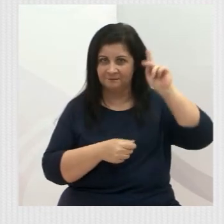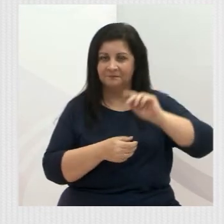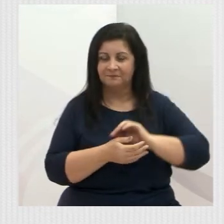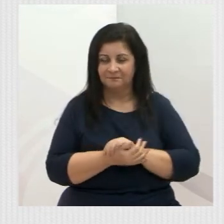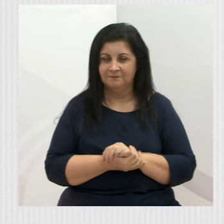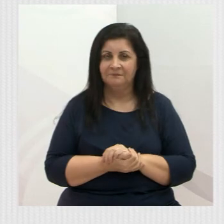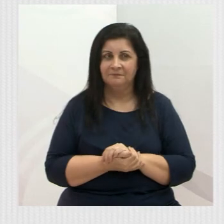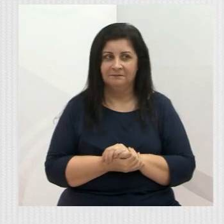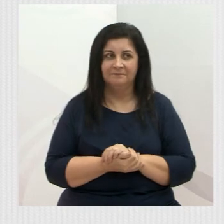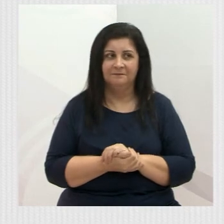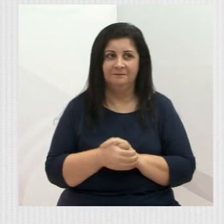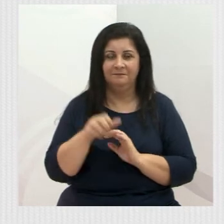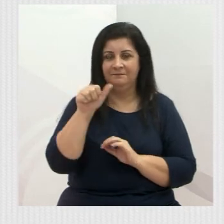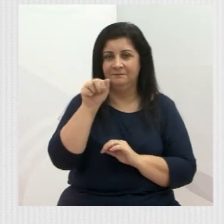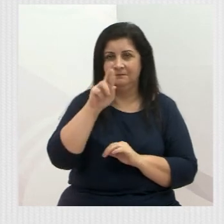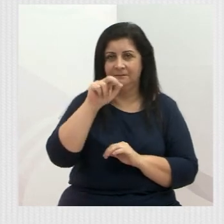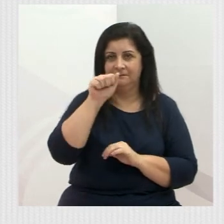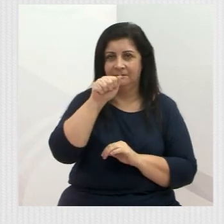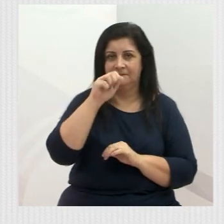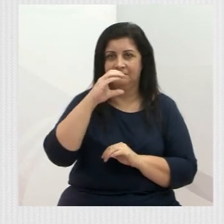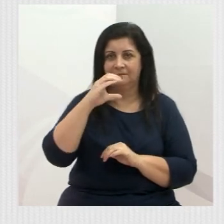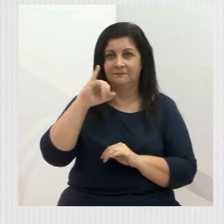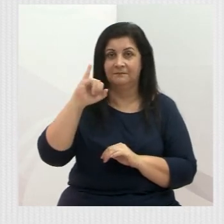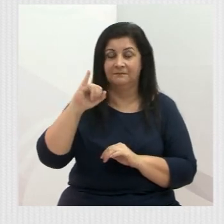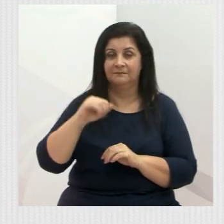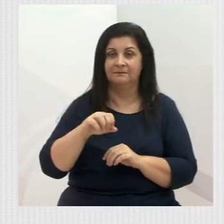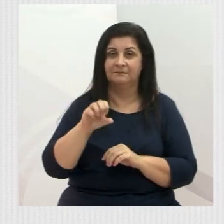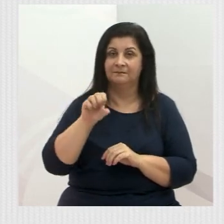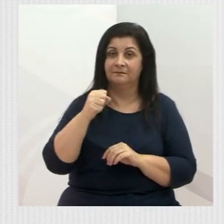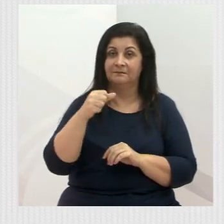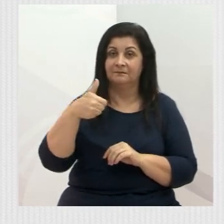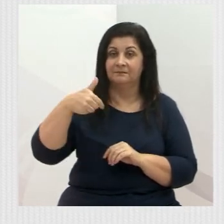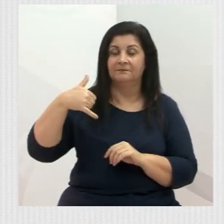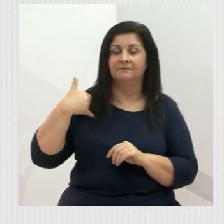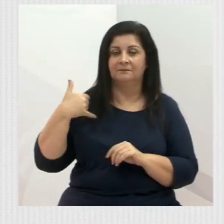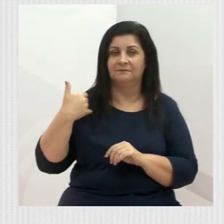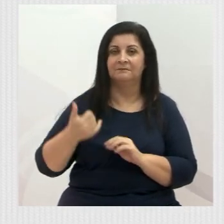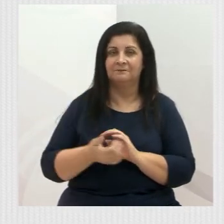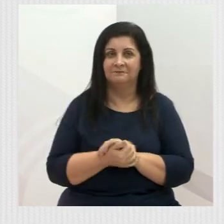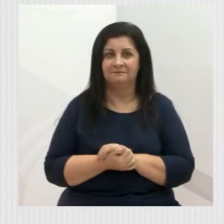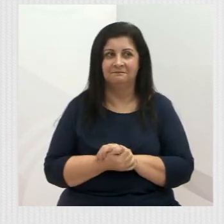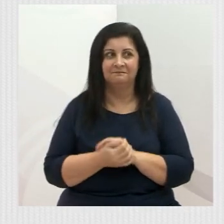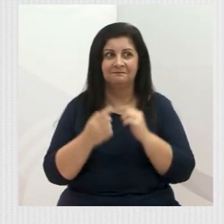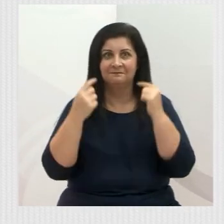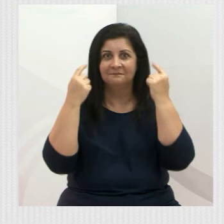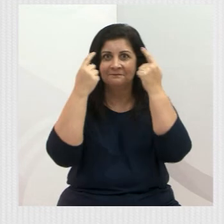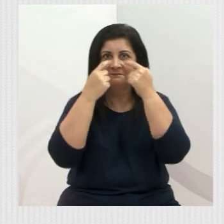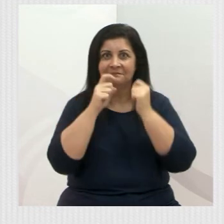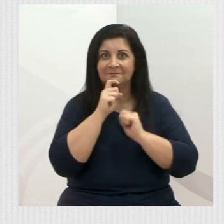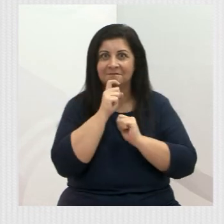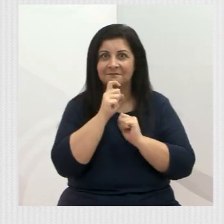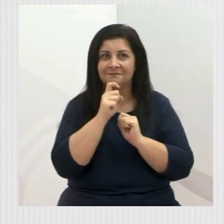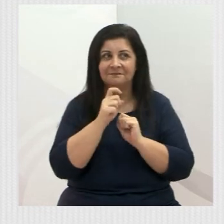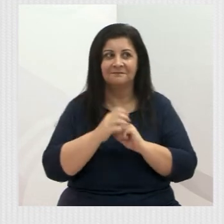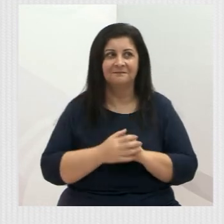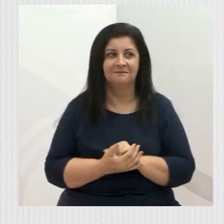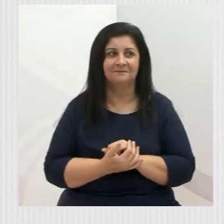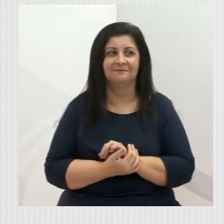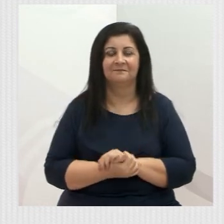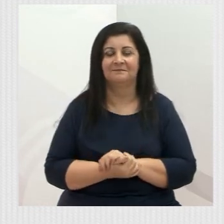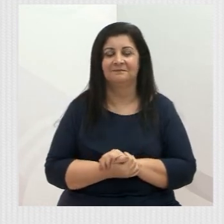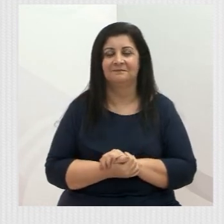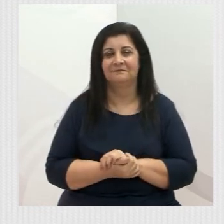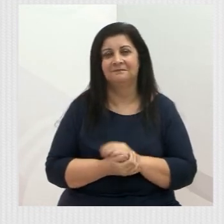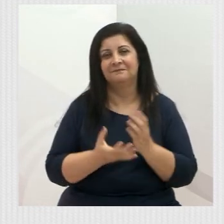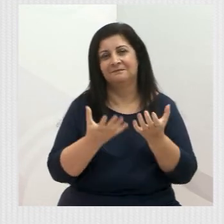minha mãe Araci, com 87 anos de vida, com esses olhos verdes maravilhosos, e quero